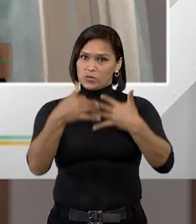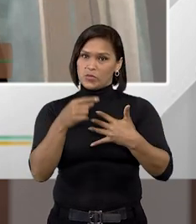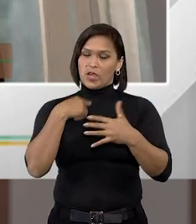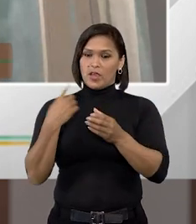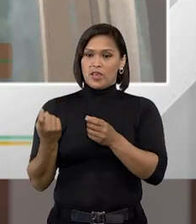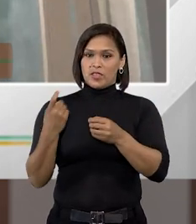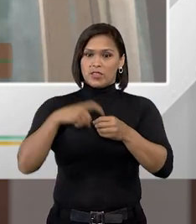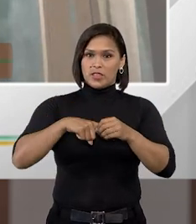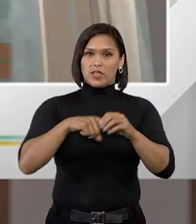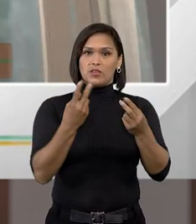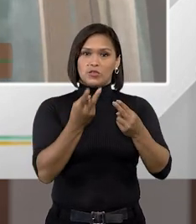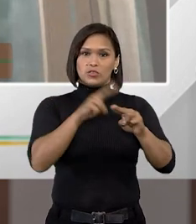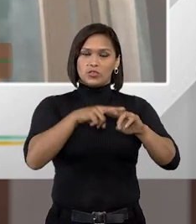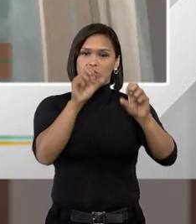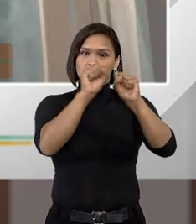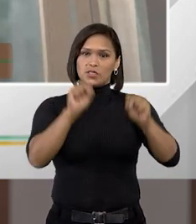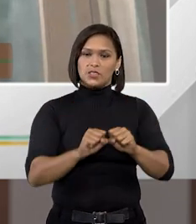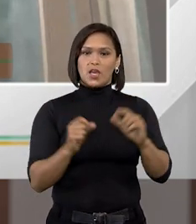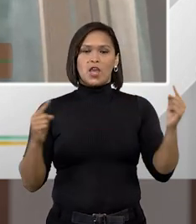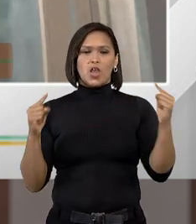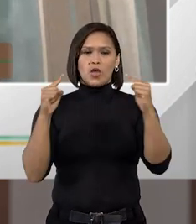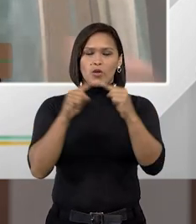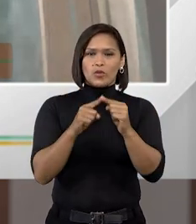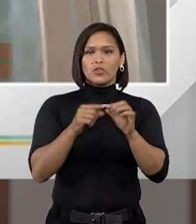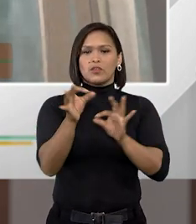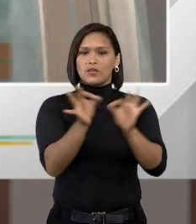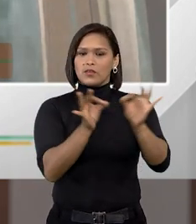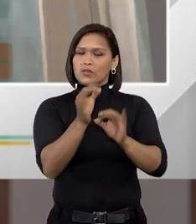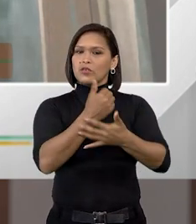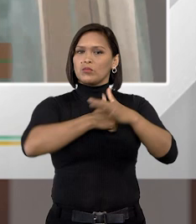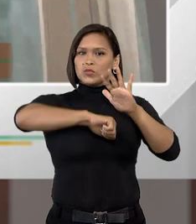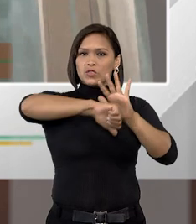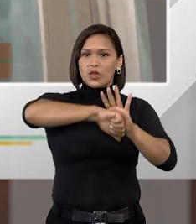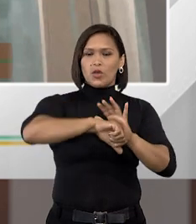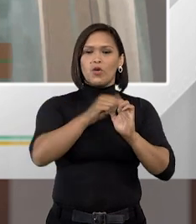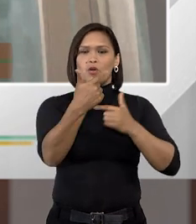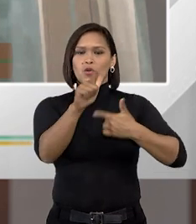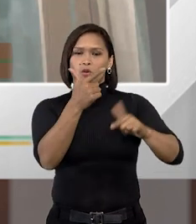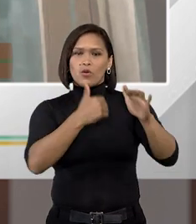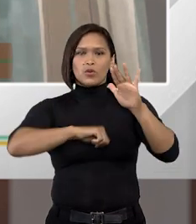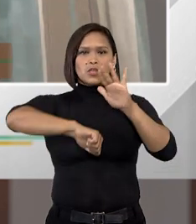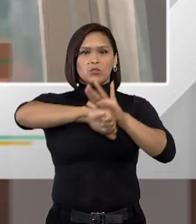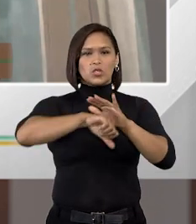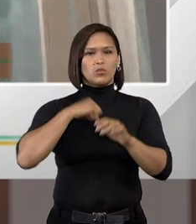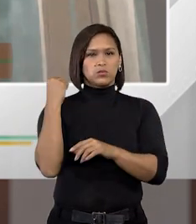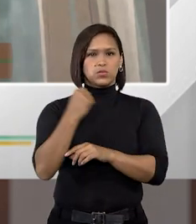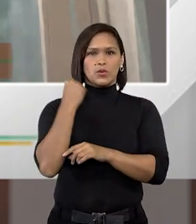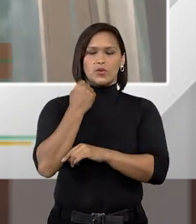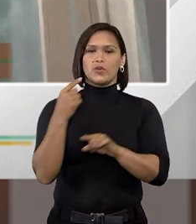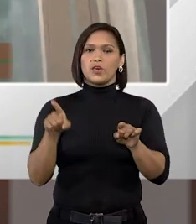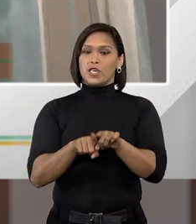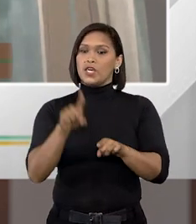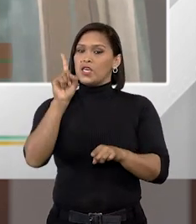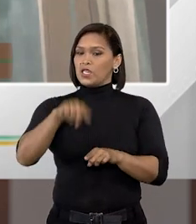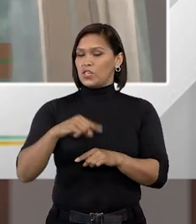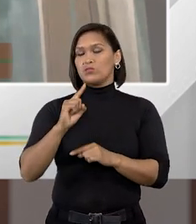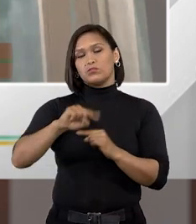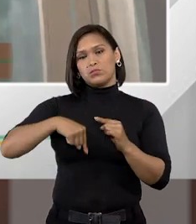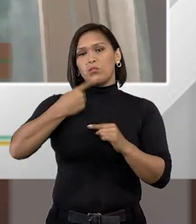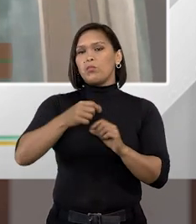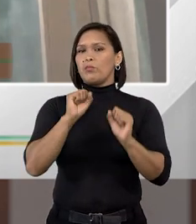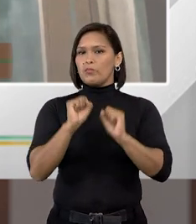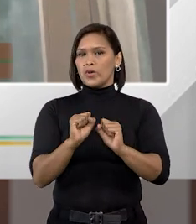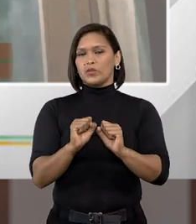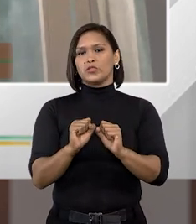dentro de um presídio e ter contato com facções criminosas com criminosos de grande monta isso consequentemente